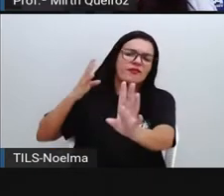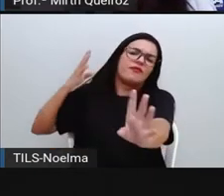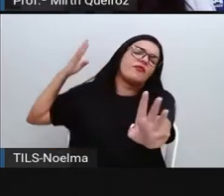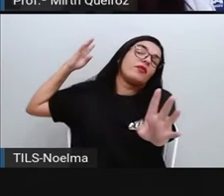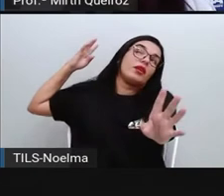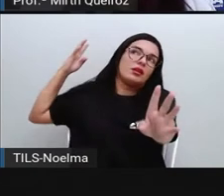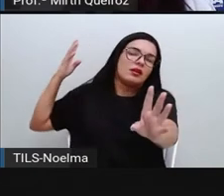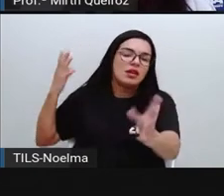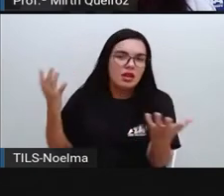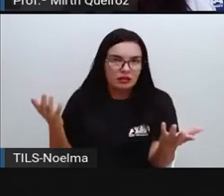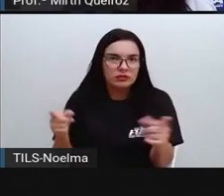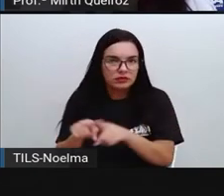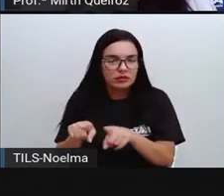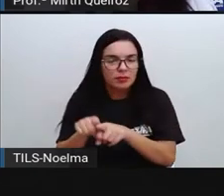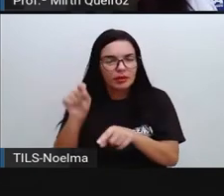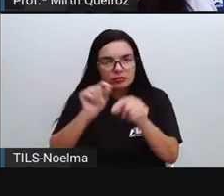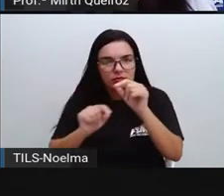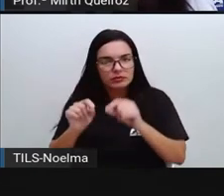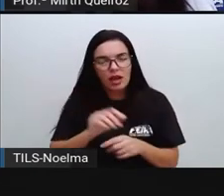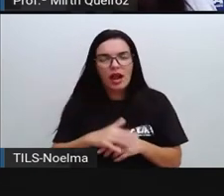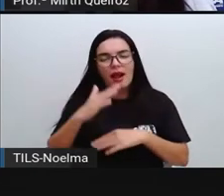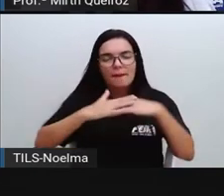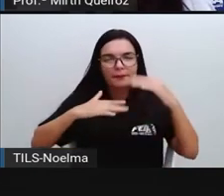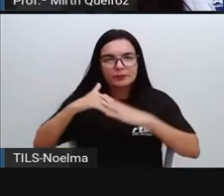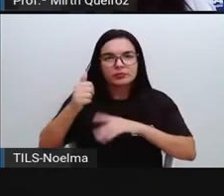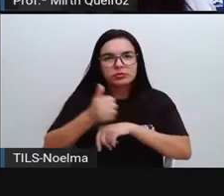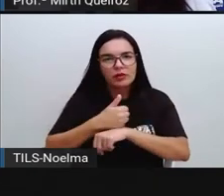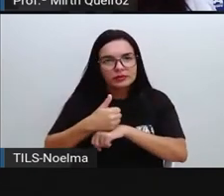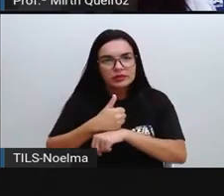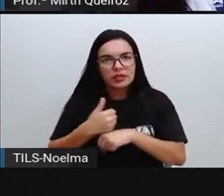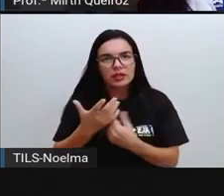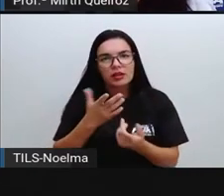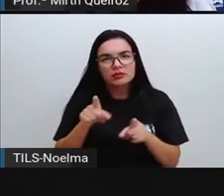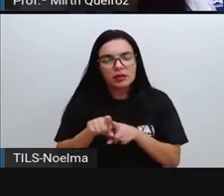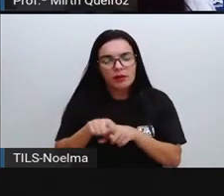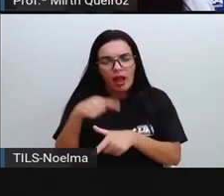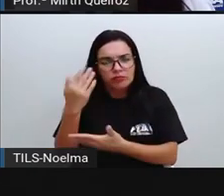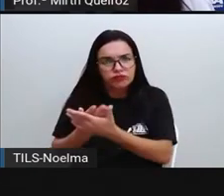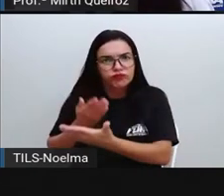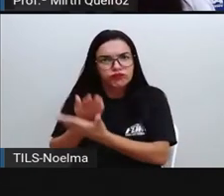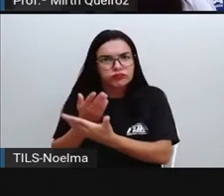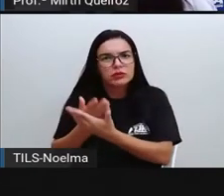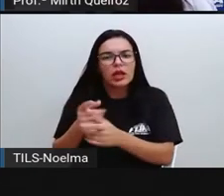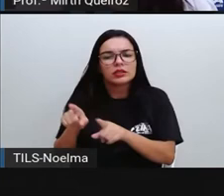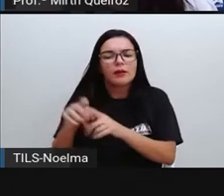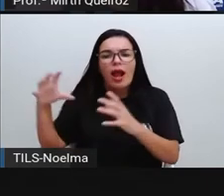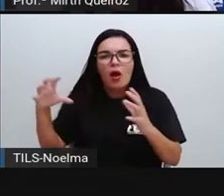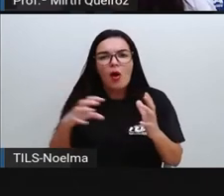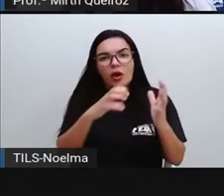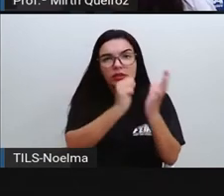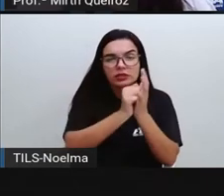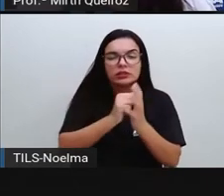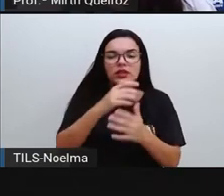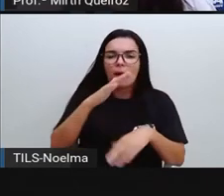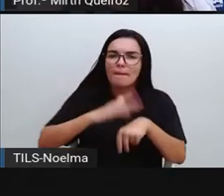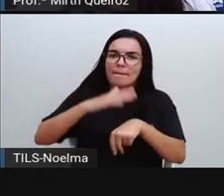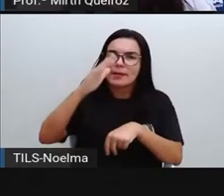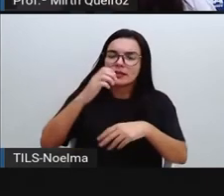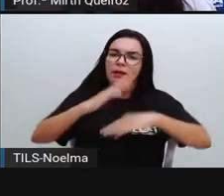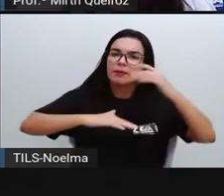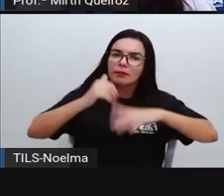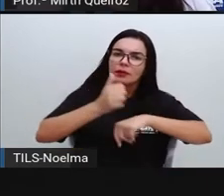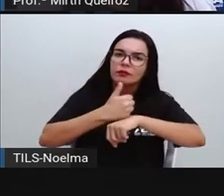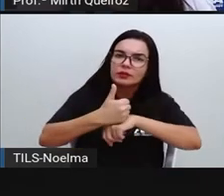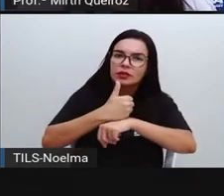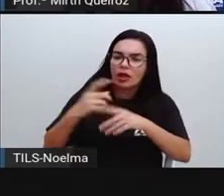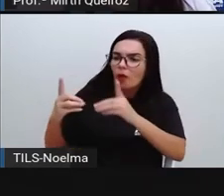do próprio aperfeiçoamento do profissional, né? E da contratação aí de mais profissionais para atender